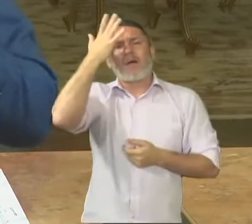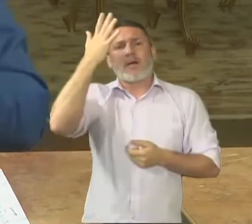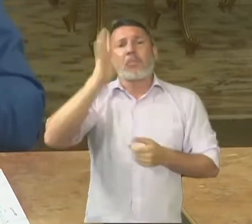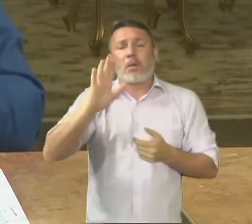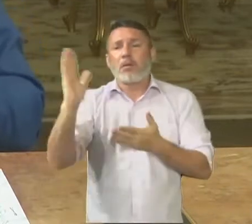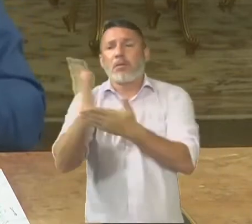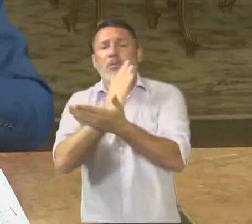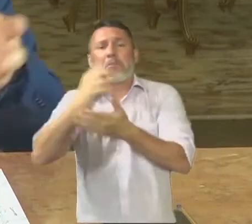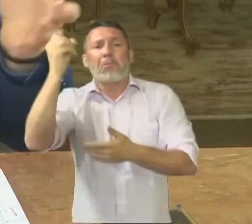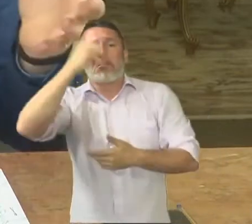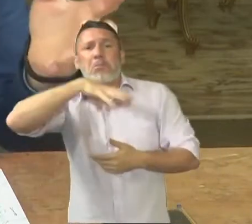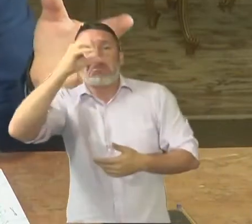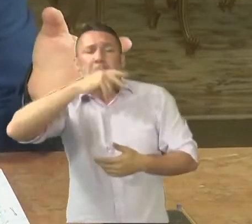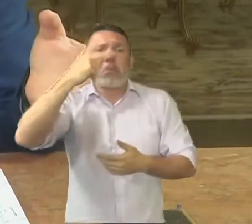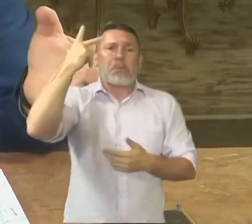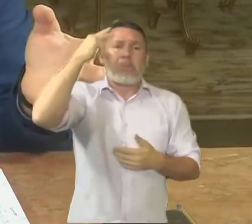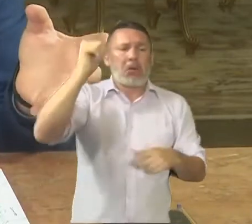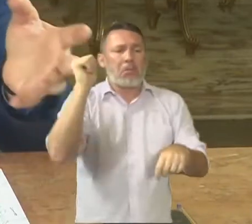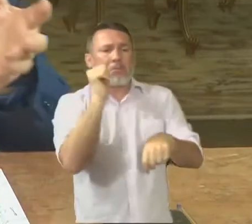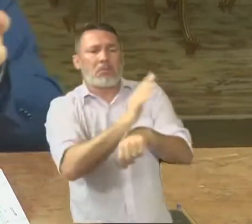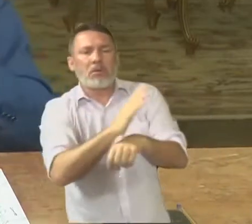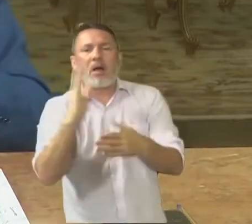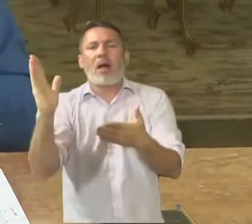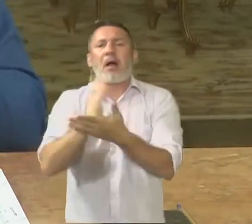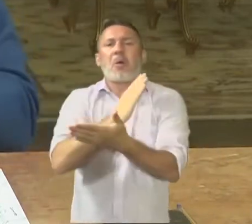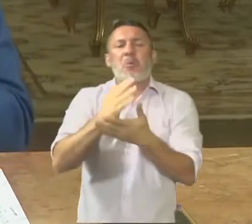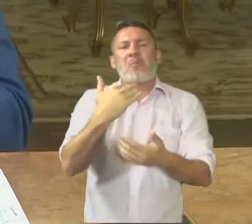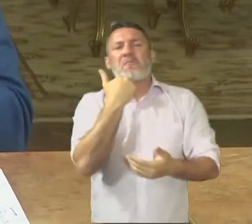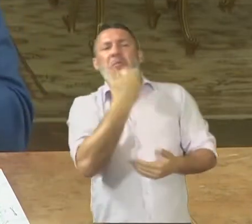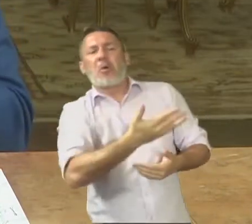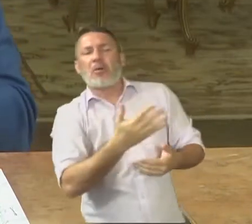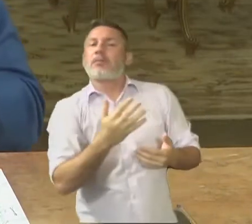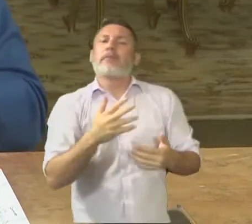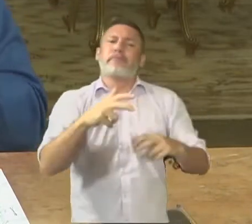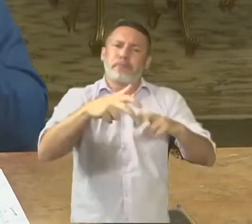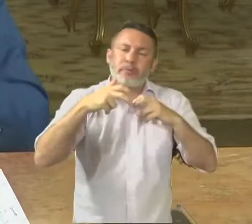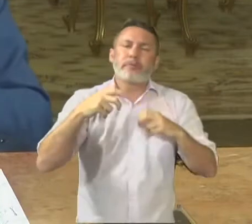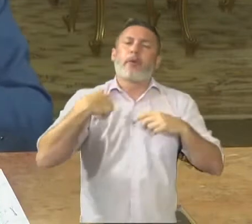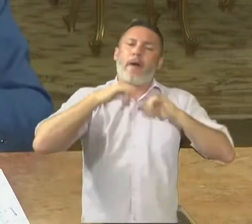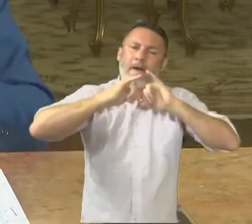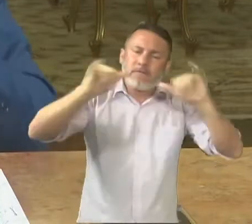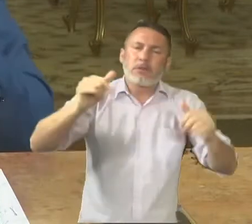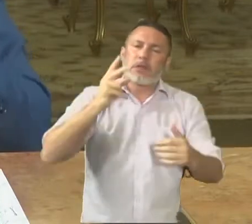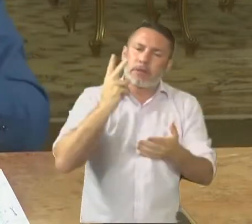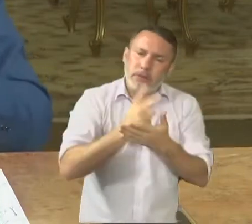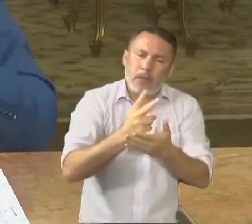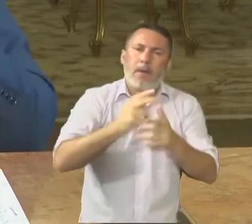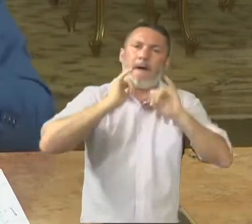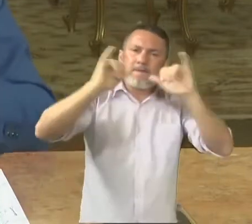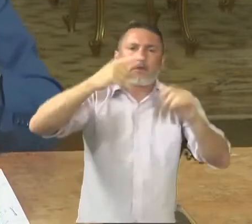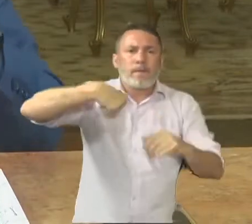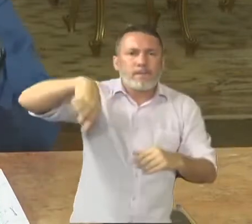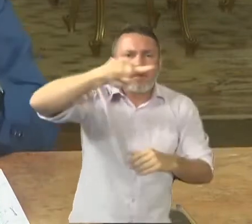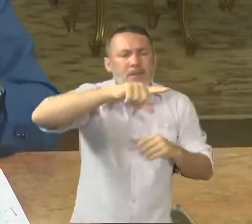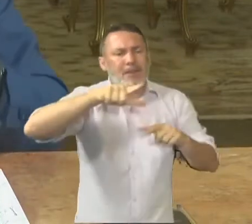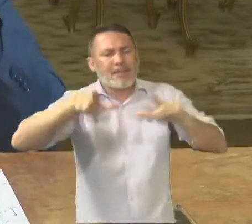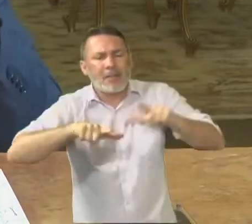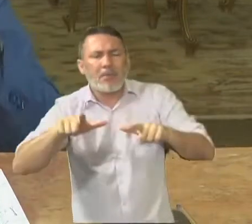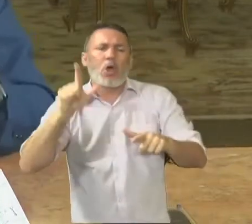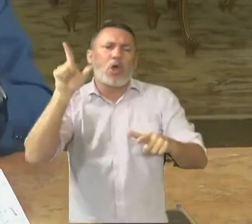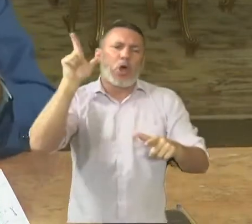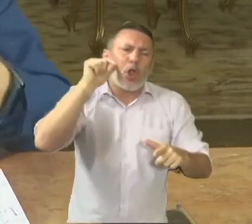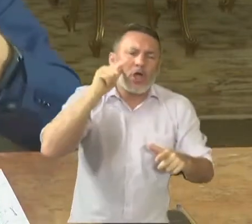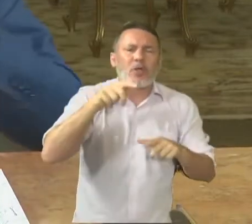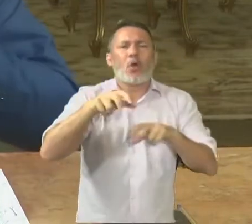como houve uma certa acomodação, é importante que a gente chame atenção para que todos, do comércio, do serviço, da indústria, da